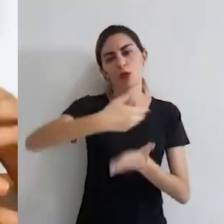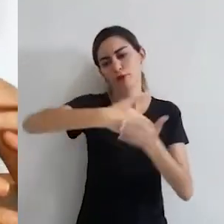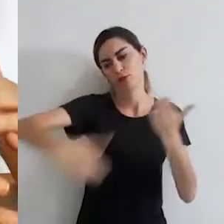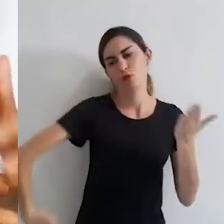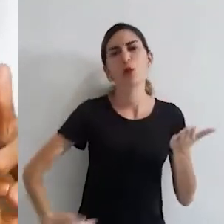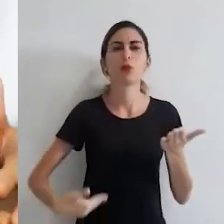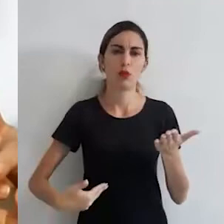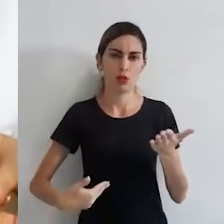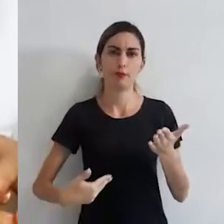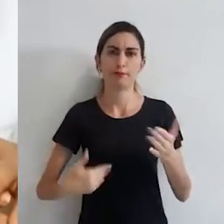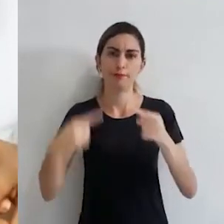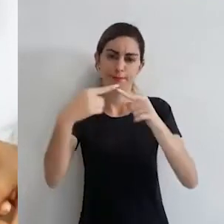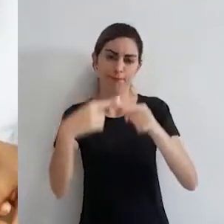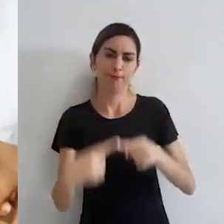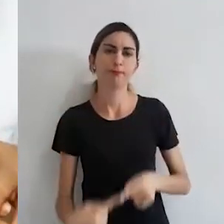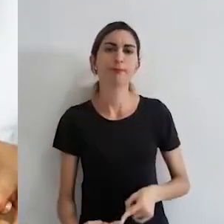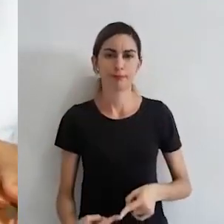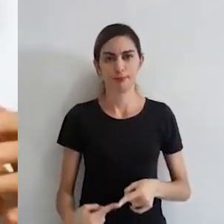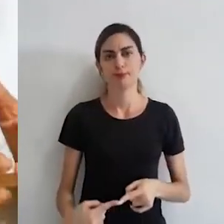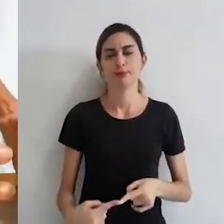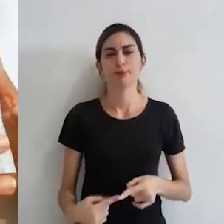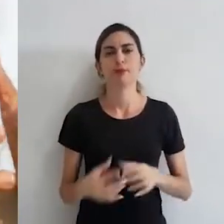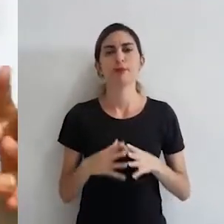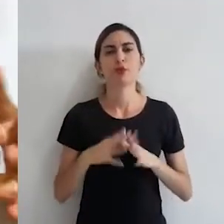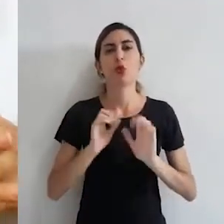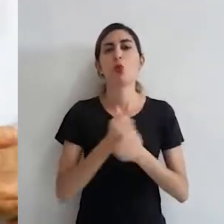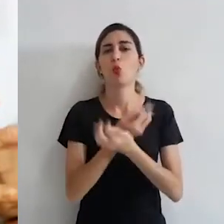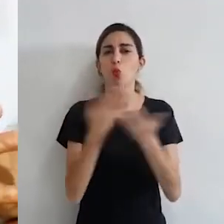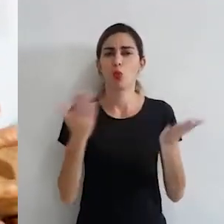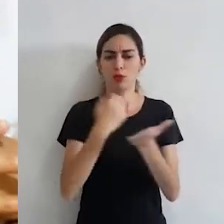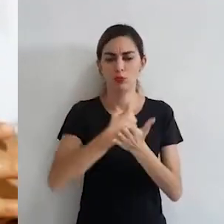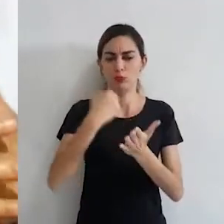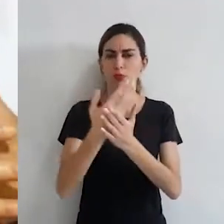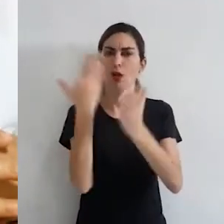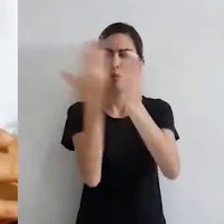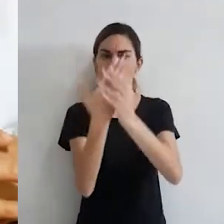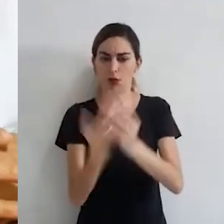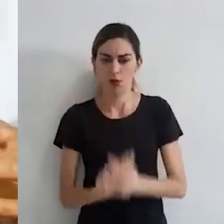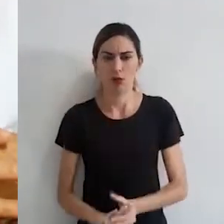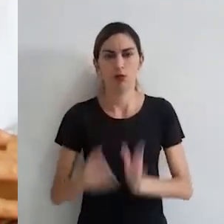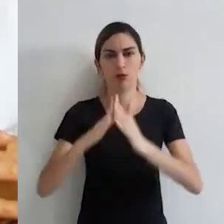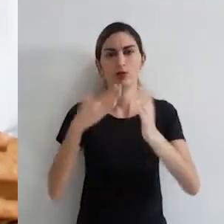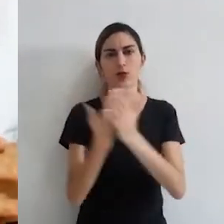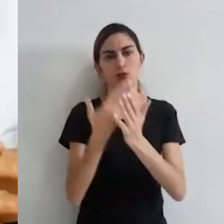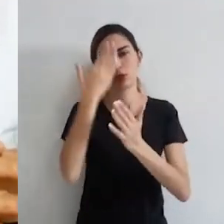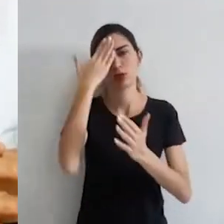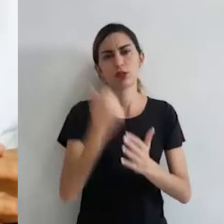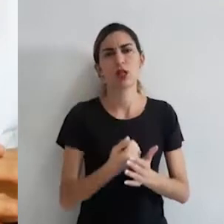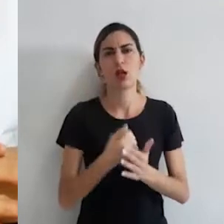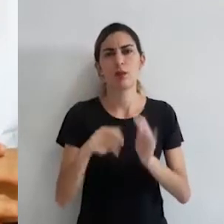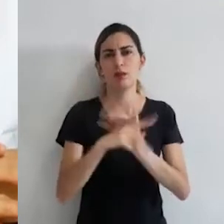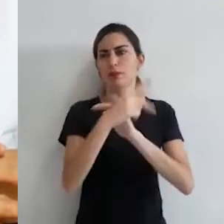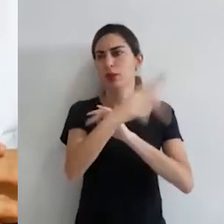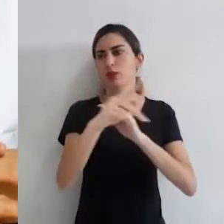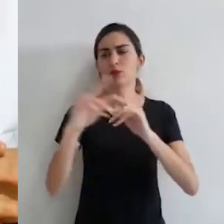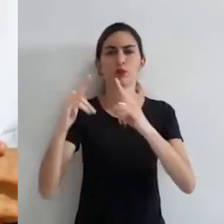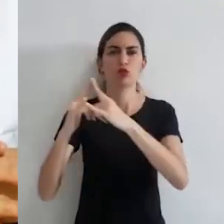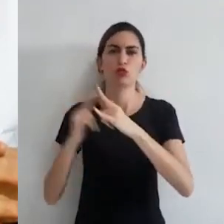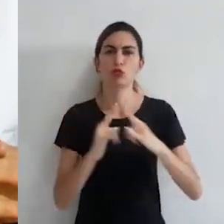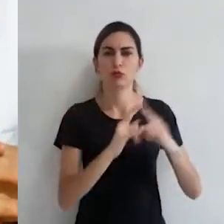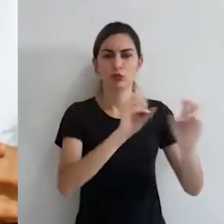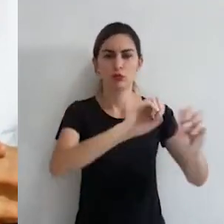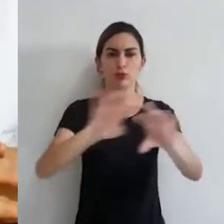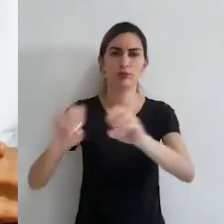adequados a esse contexto. Quanto ao arquivo escolar, sabemos que caberá às instituições escolares